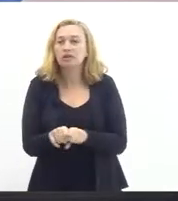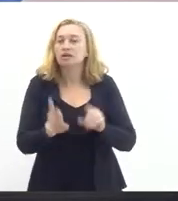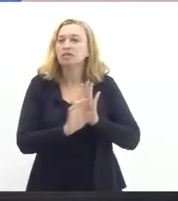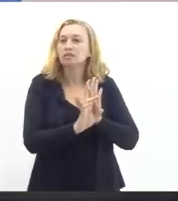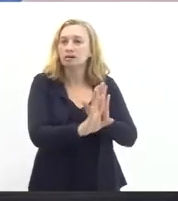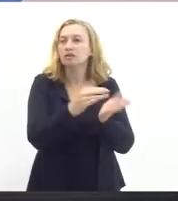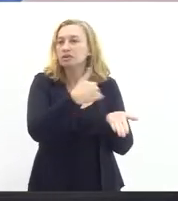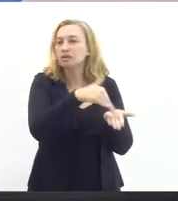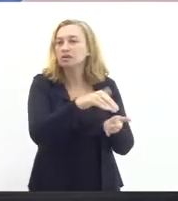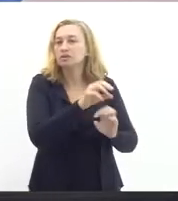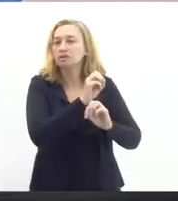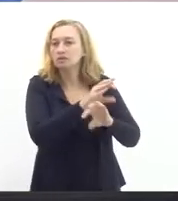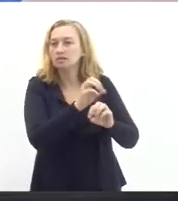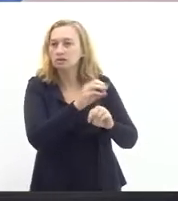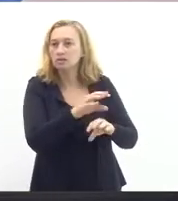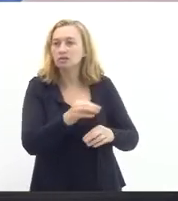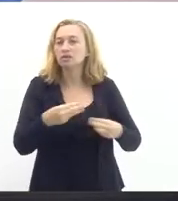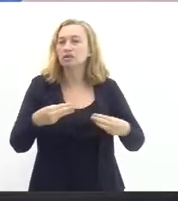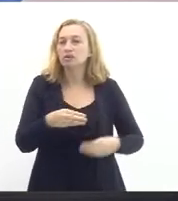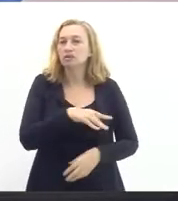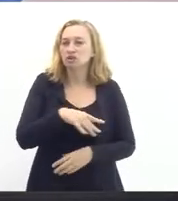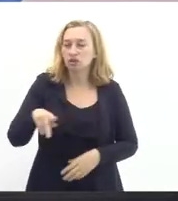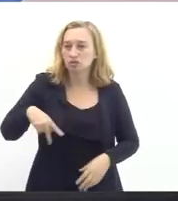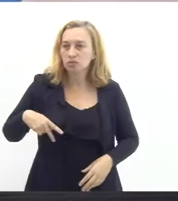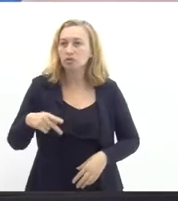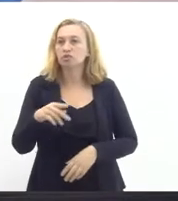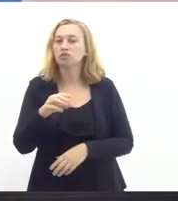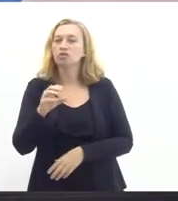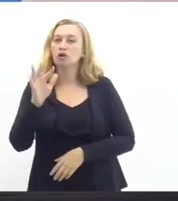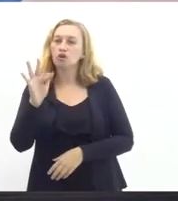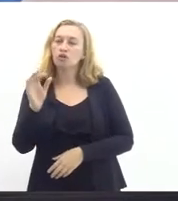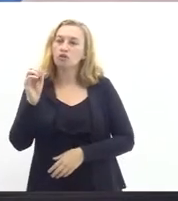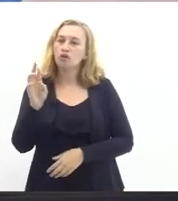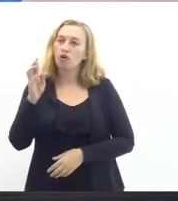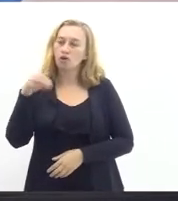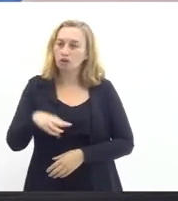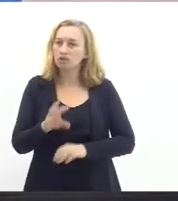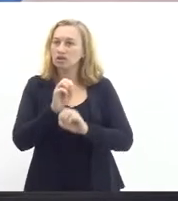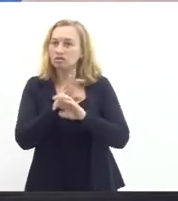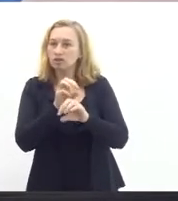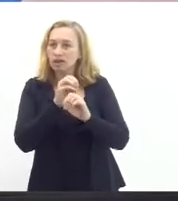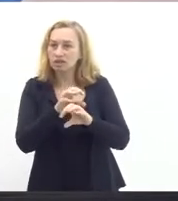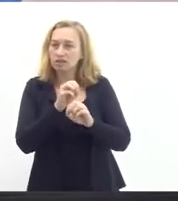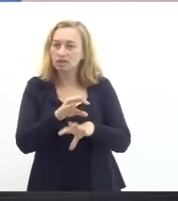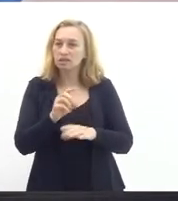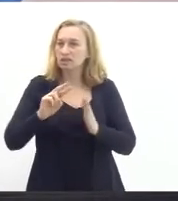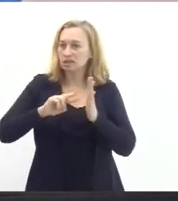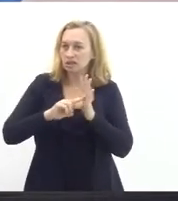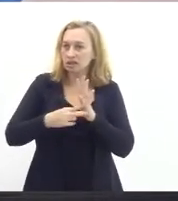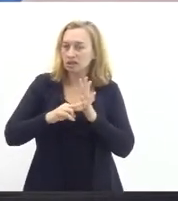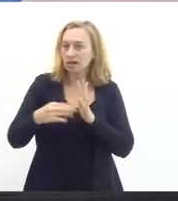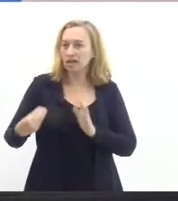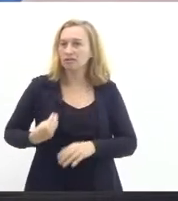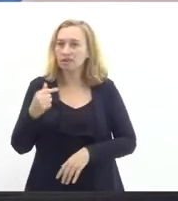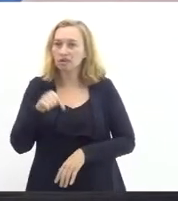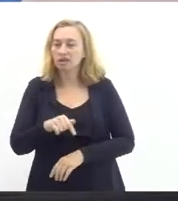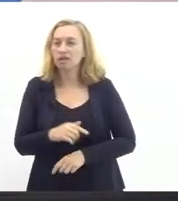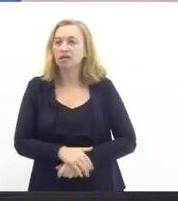Secretaria de Educação do Ministério Público do Fórum Estadual de Educação dois sindicatos aqui presentes